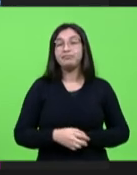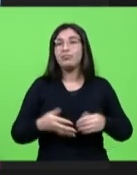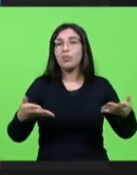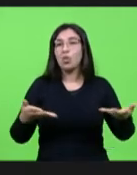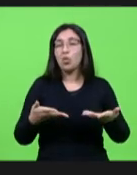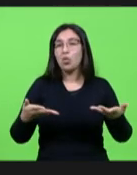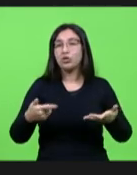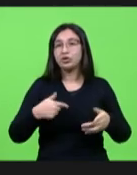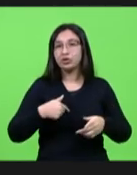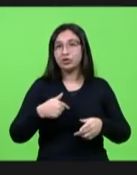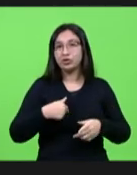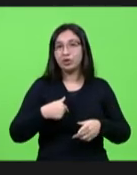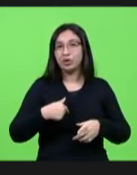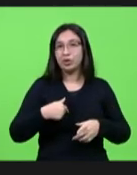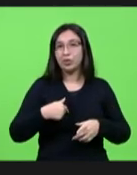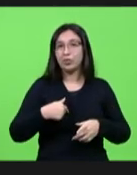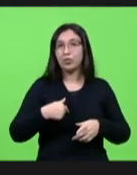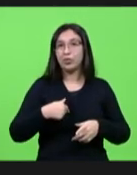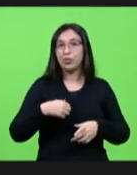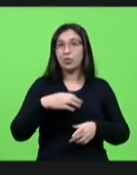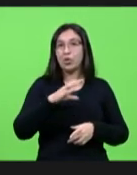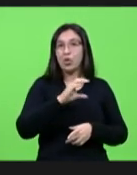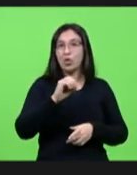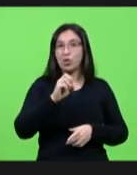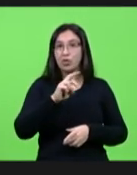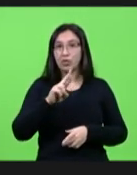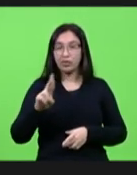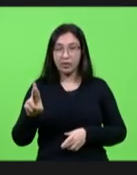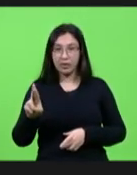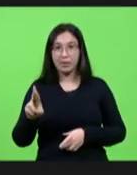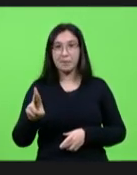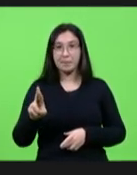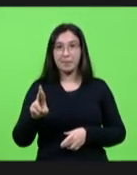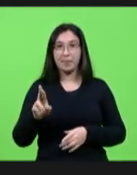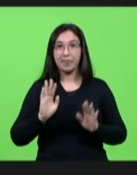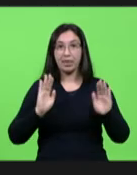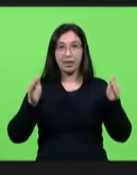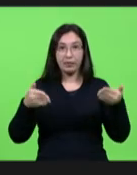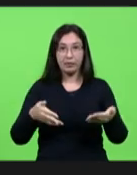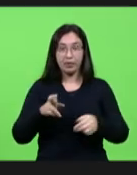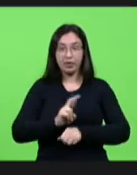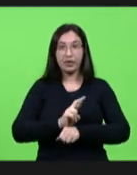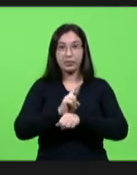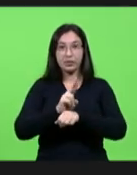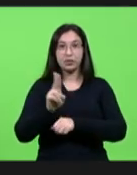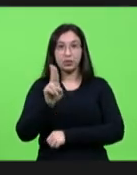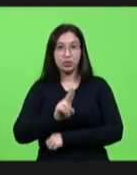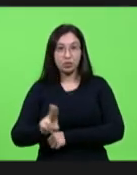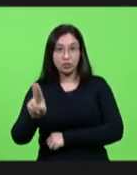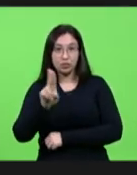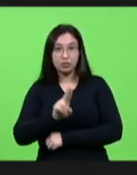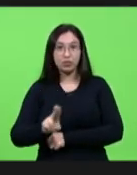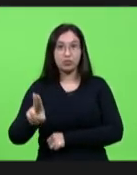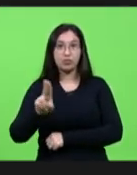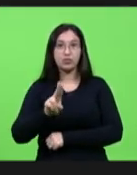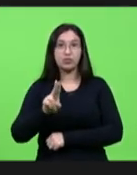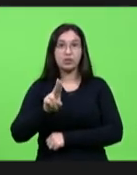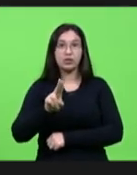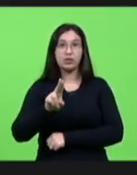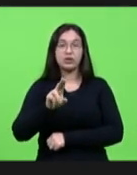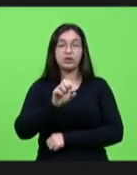coordenadora deste fórum que representa os usuários de Santa